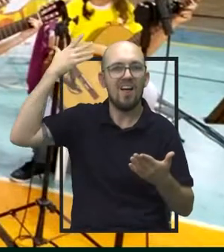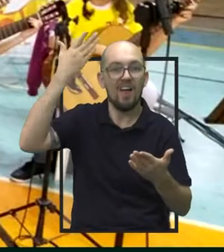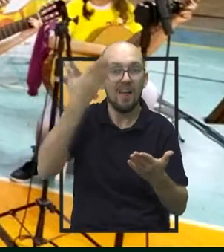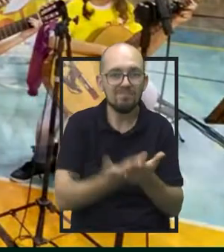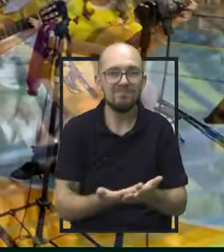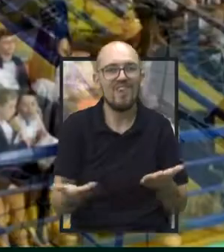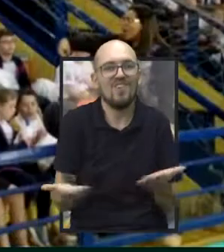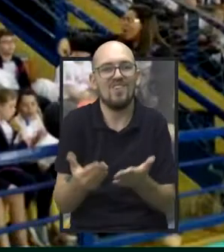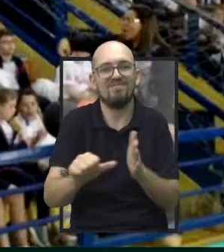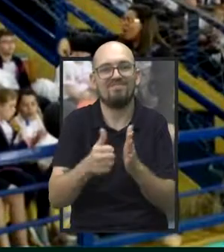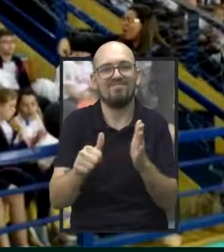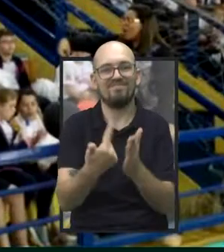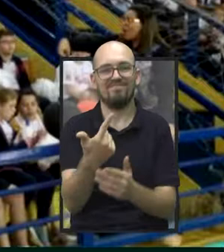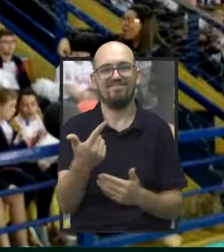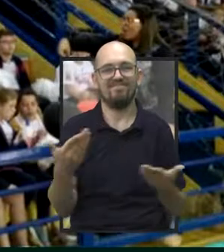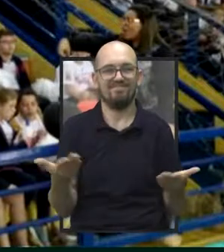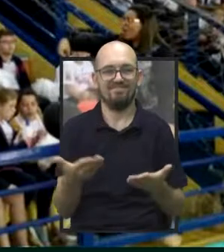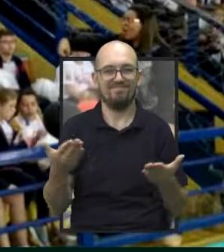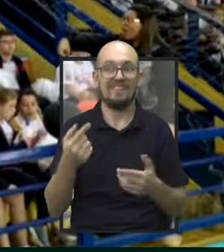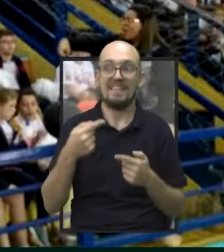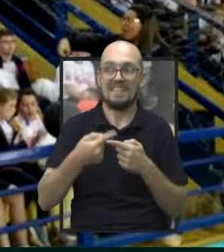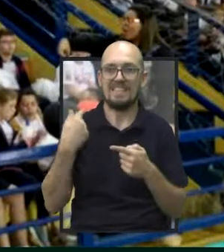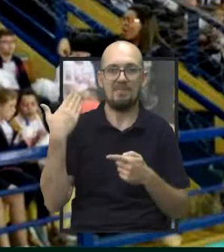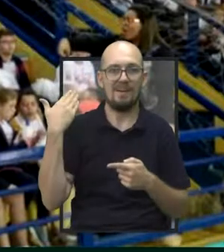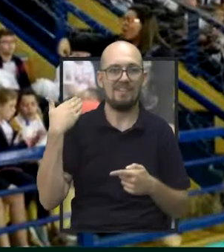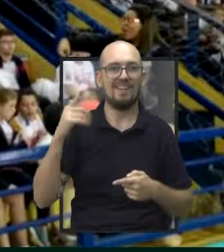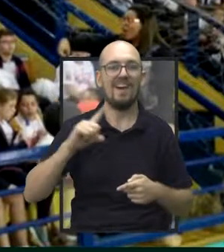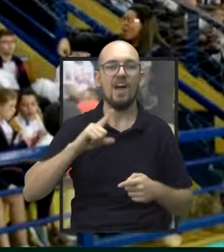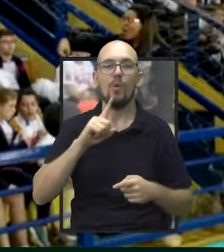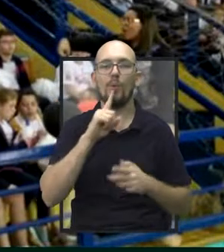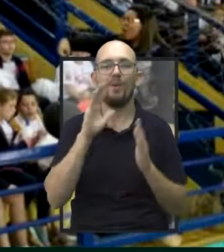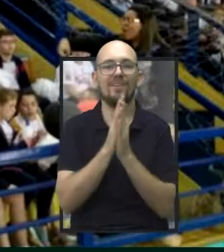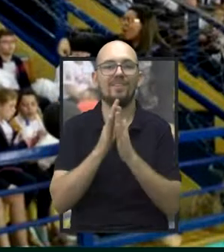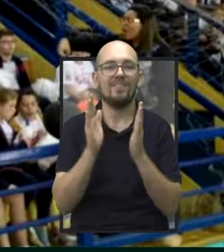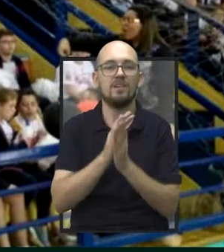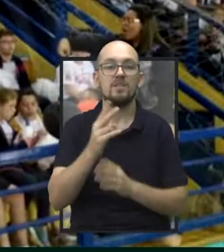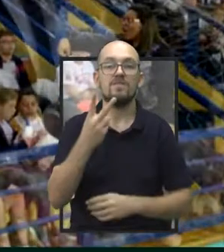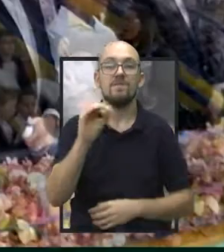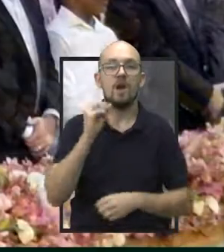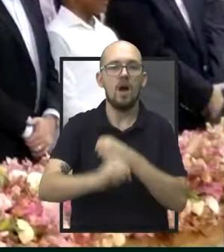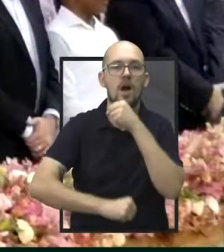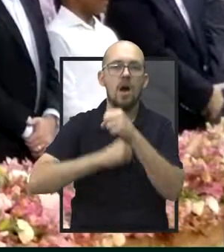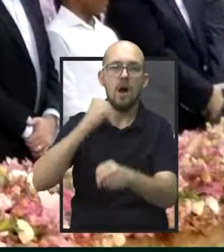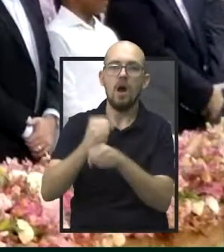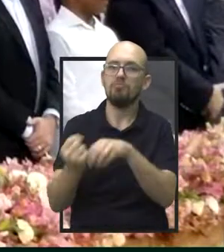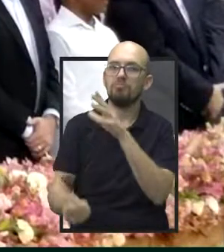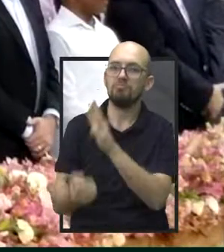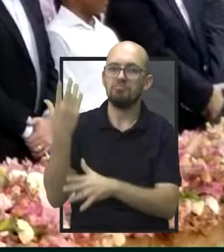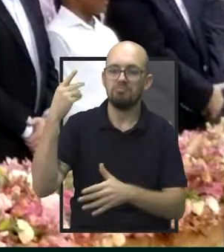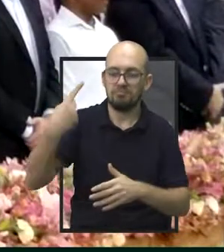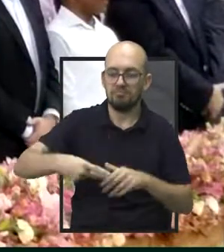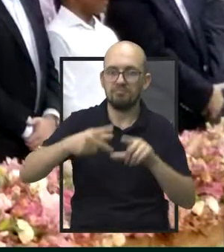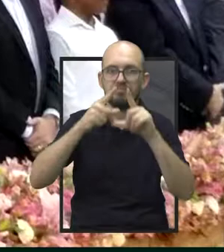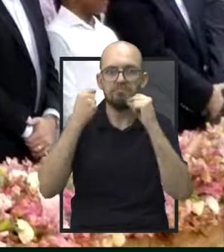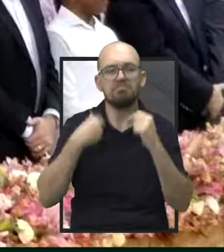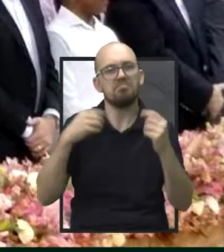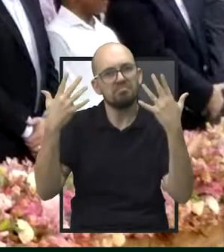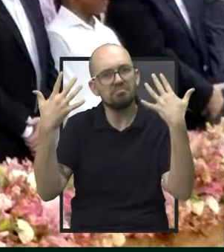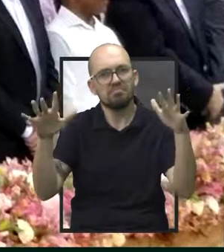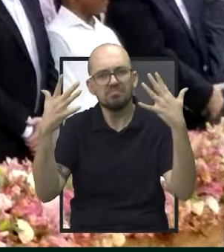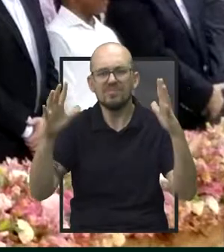participando agora, a semana passada, do 20º aniversário desse programa aqui em nossa cidade.